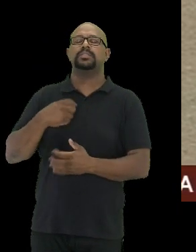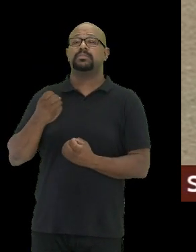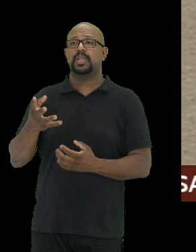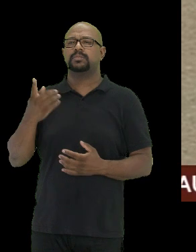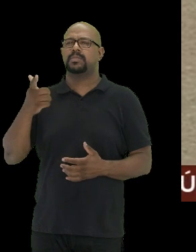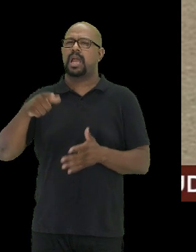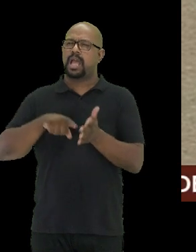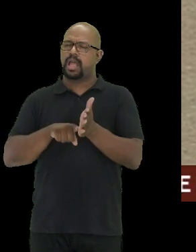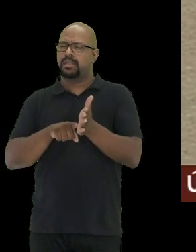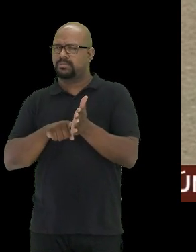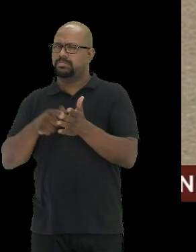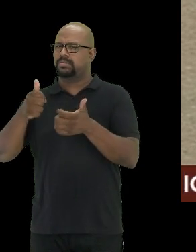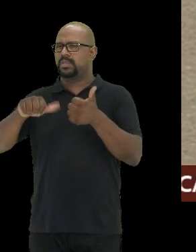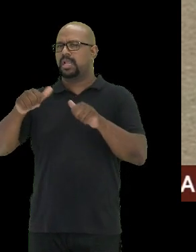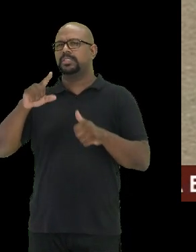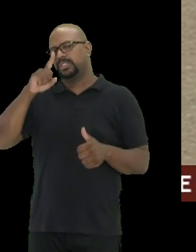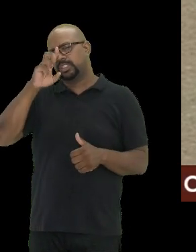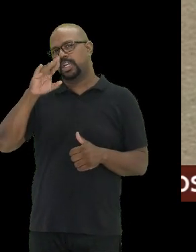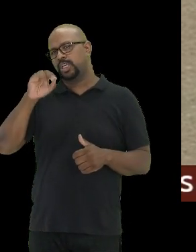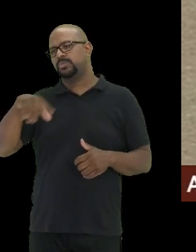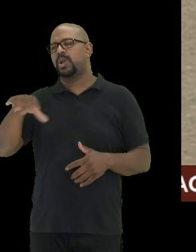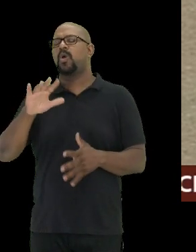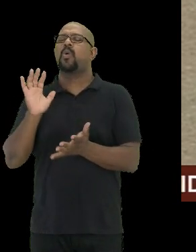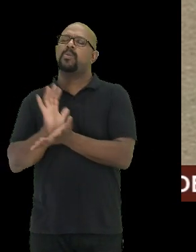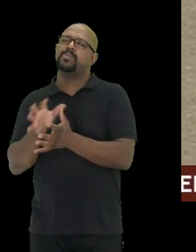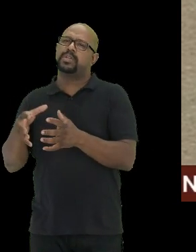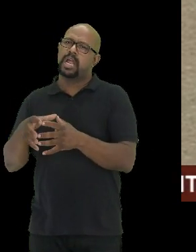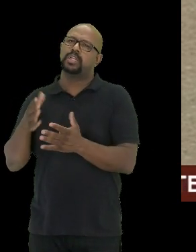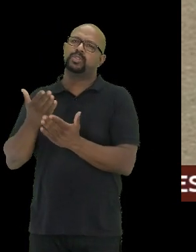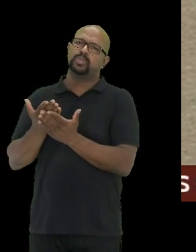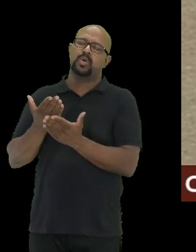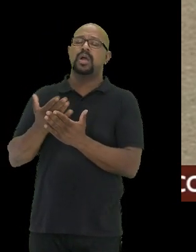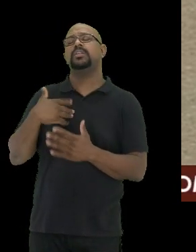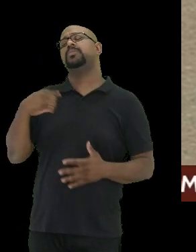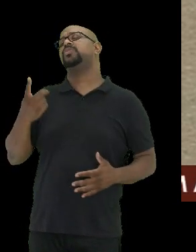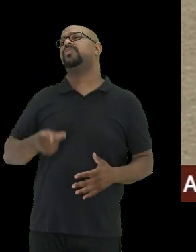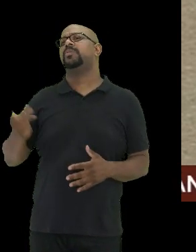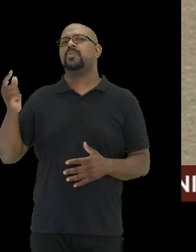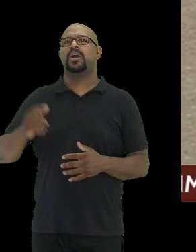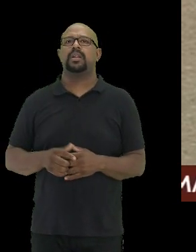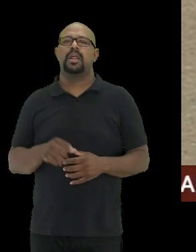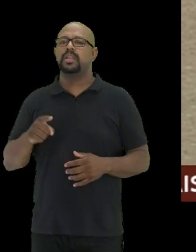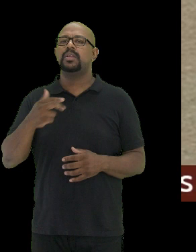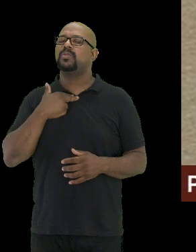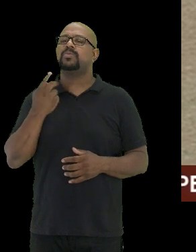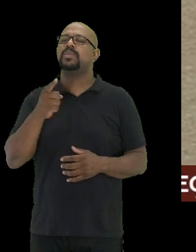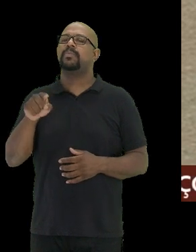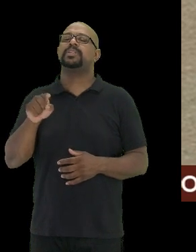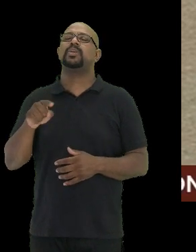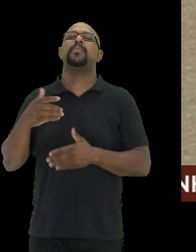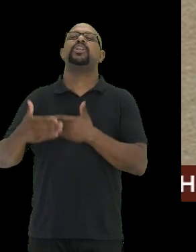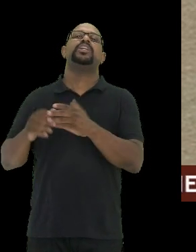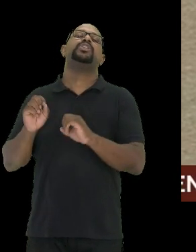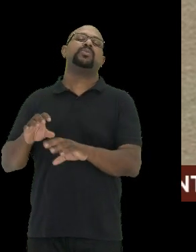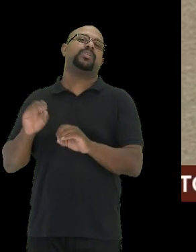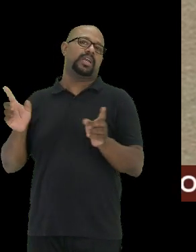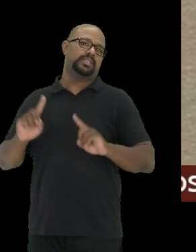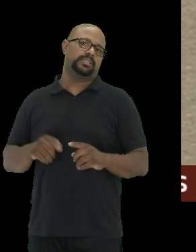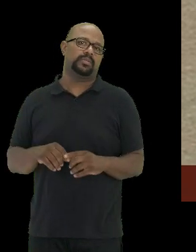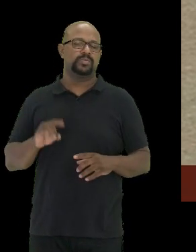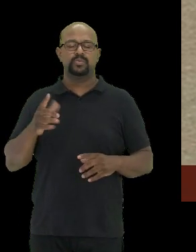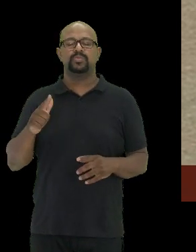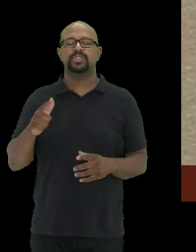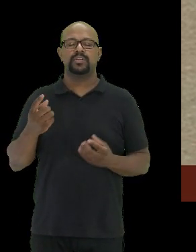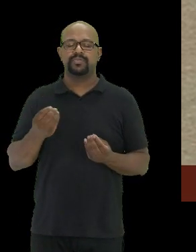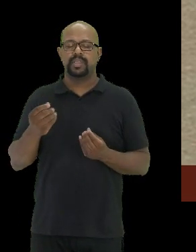uma análise de risco para aquela comunidade, para aquela escola, para aquelas pessoas e vão morrer. Então, aqui não dá para ser considerado um processo de educação. Eu não tive